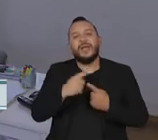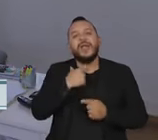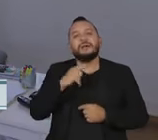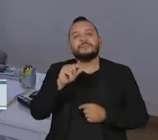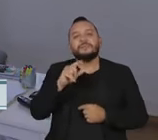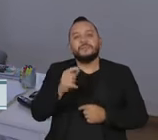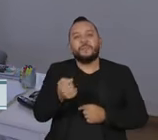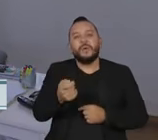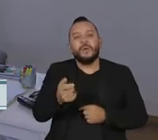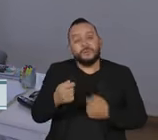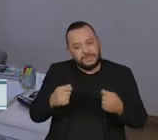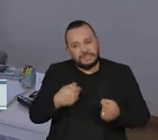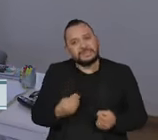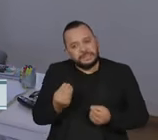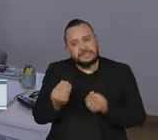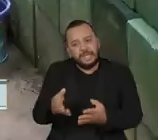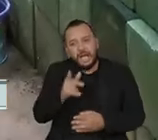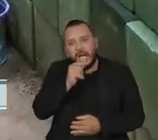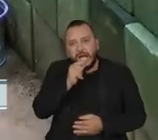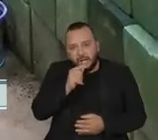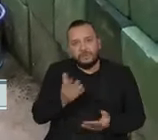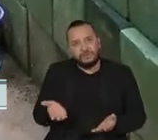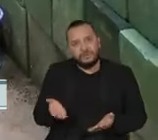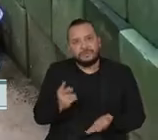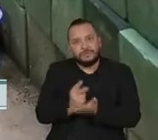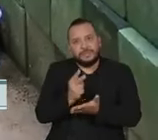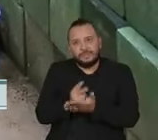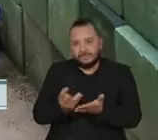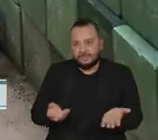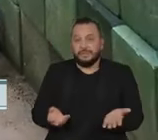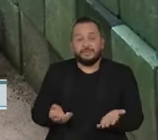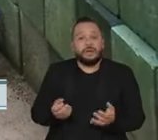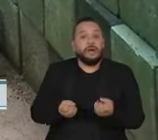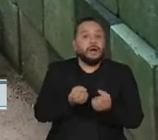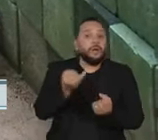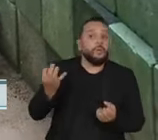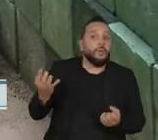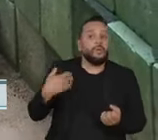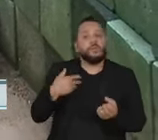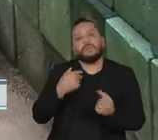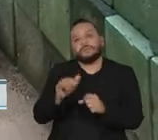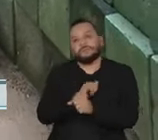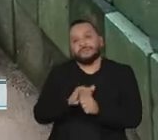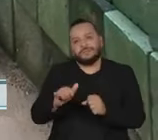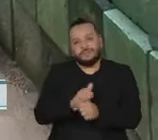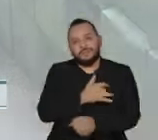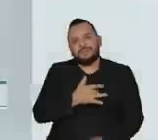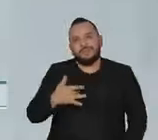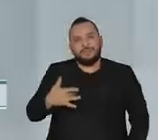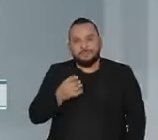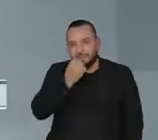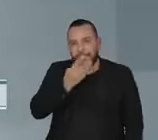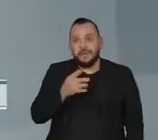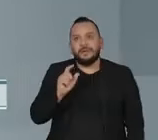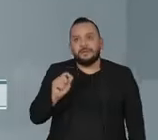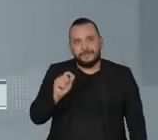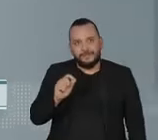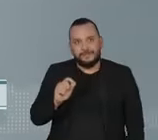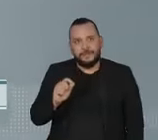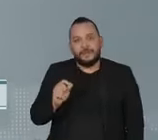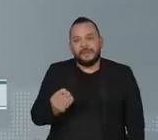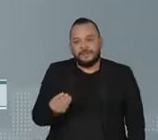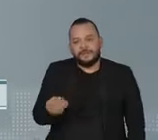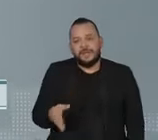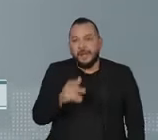o risco de desidratação é maior. Por isso é que vão algumas estratégias para manter a saúde dos pequenos. Além de